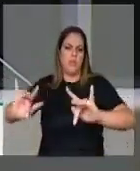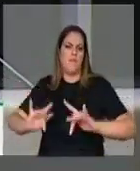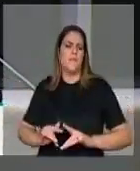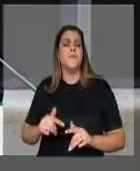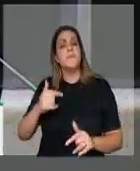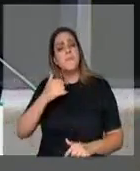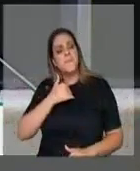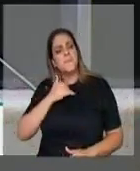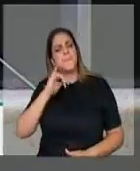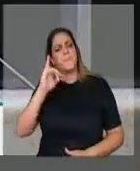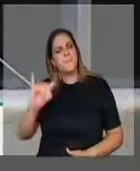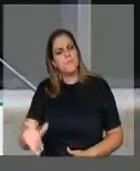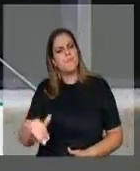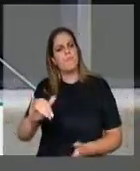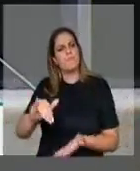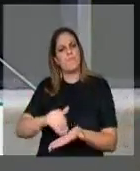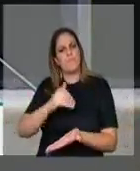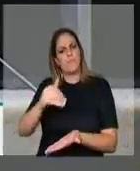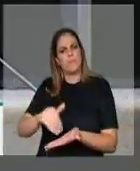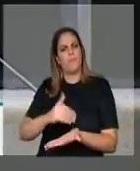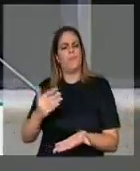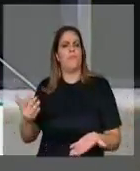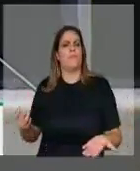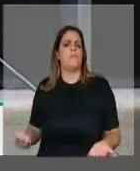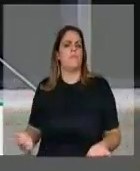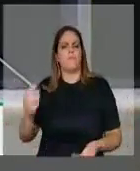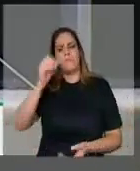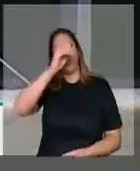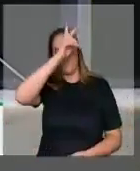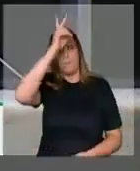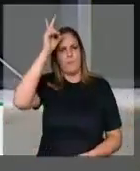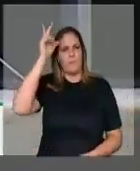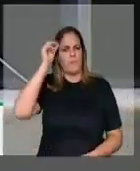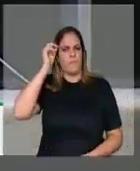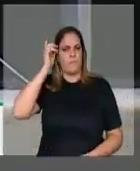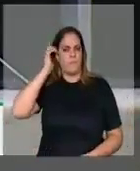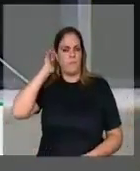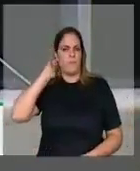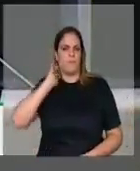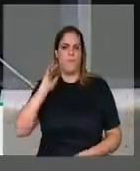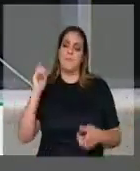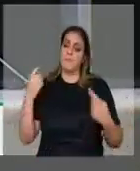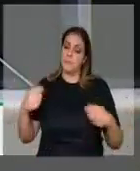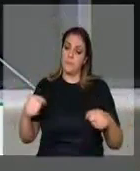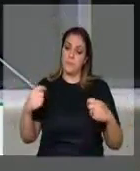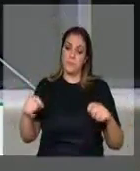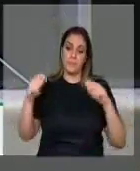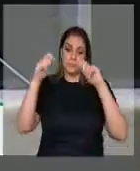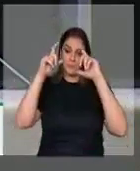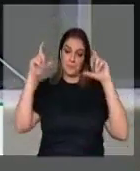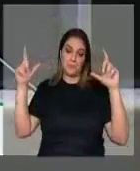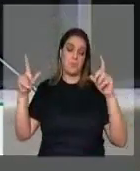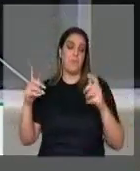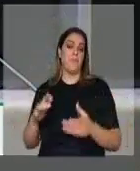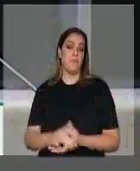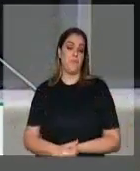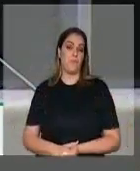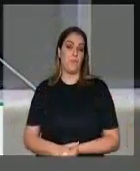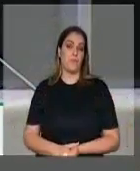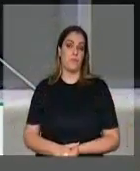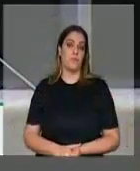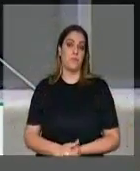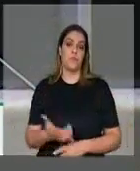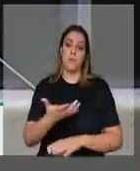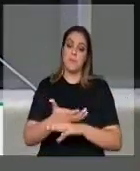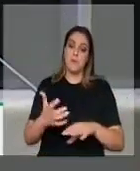municipais que possam fazer isso, tanto do meio ambiente quanto da agricultura, que possam